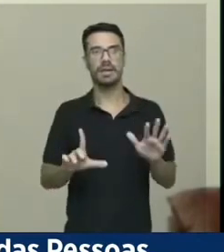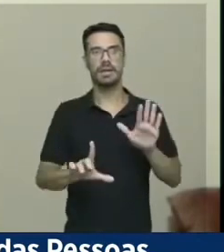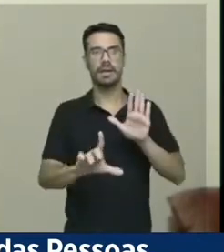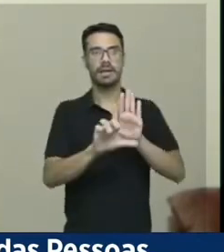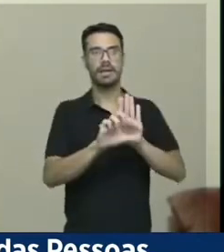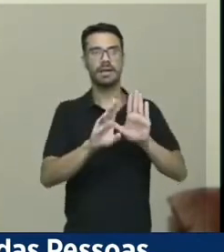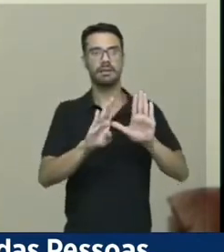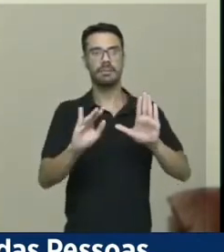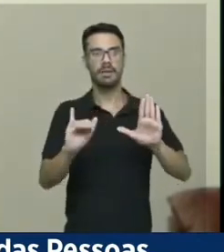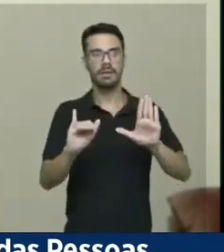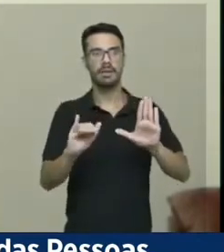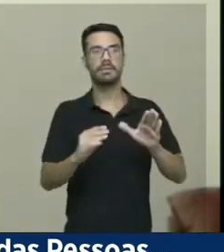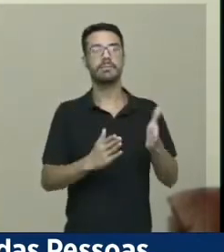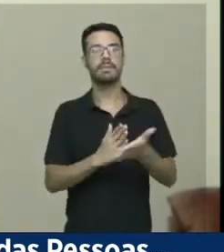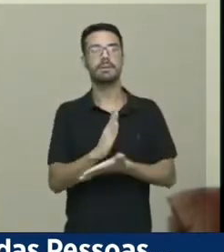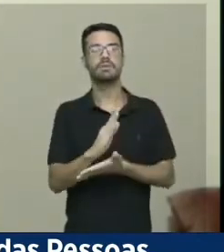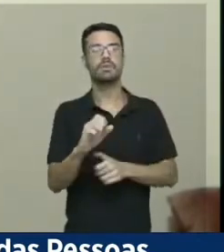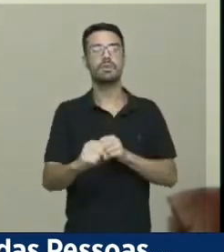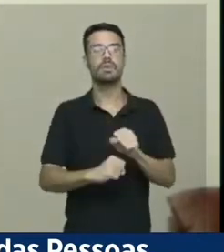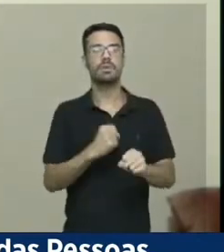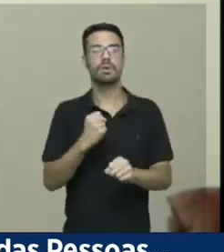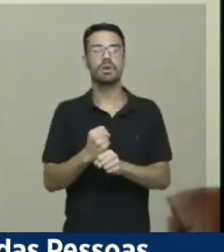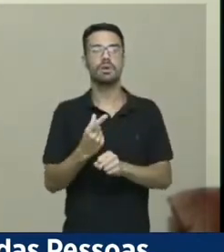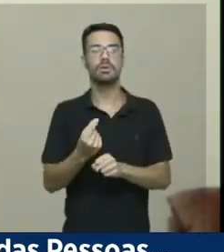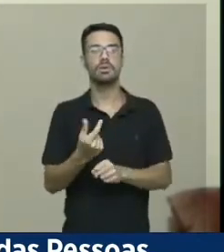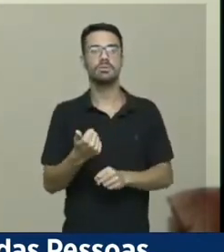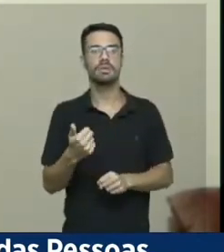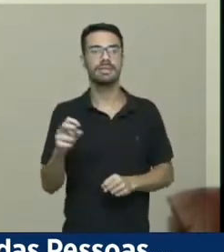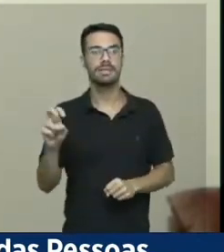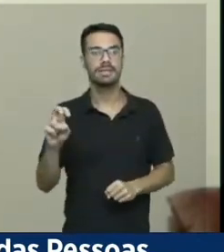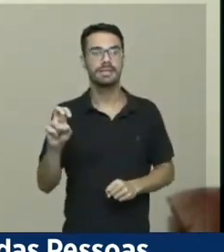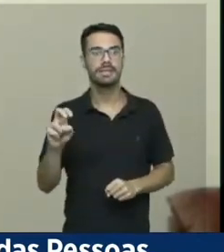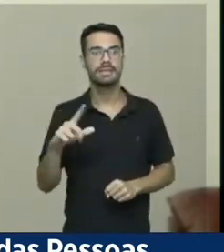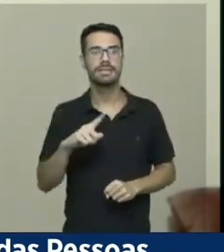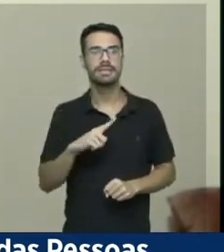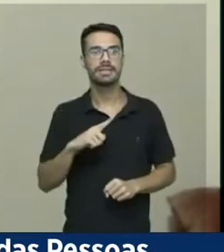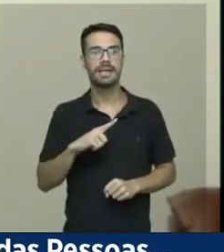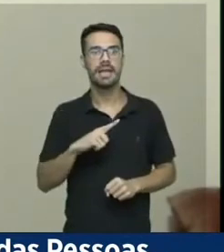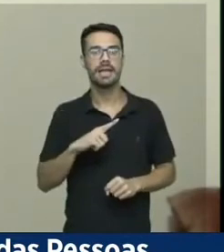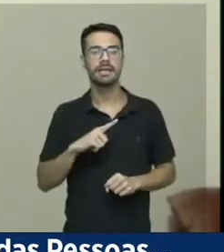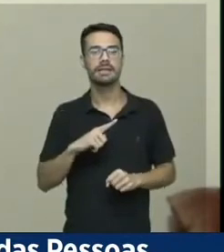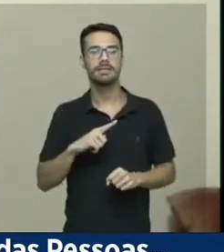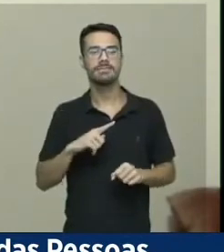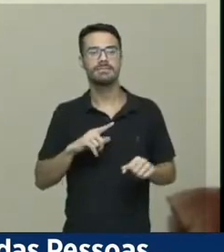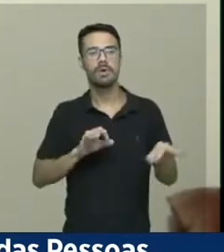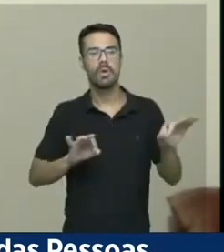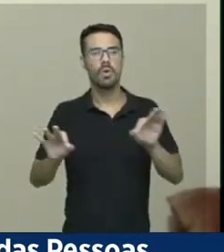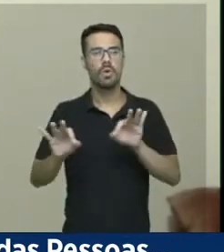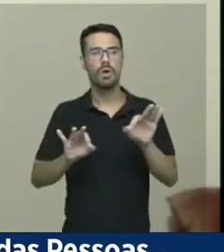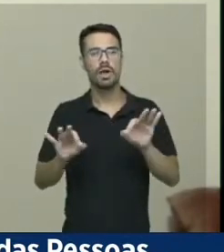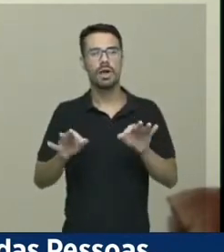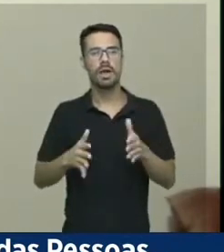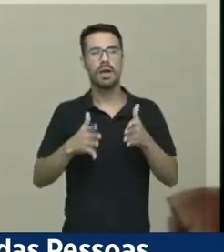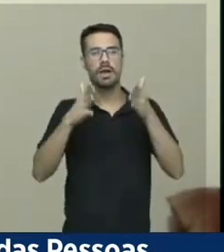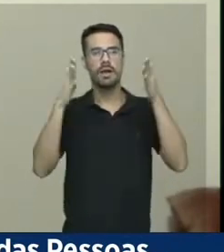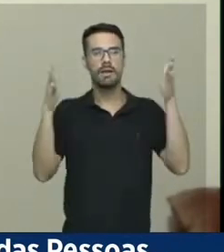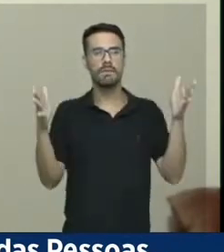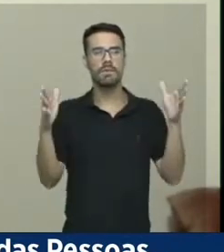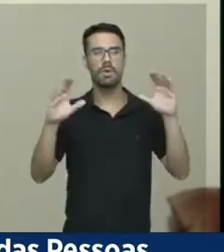Inclusão foi aprovada agora em 2015. E se há um movimento amplo dentro do Congresso Nacional,